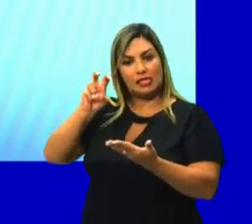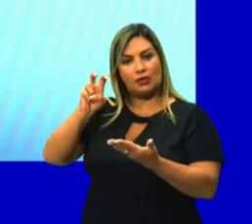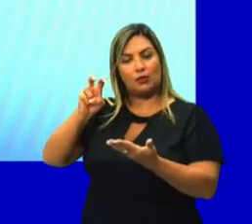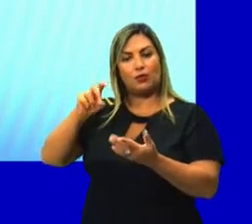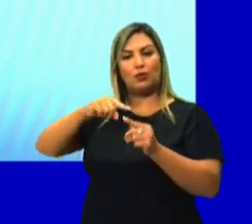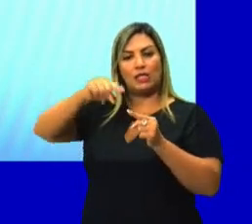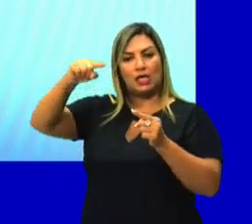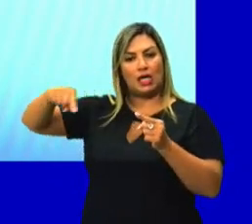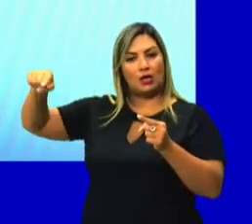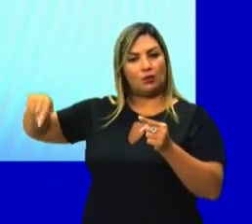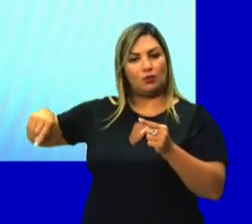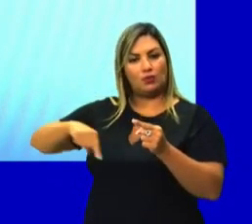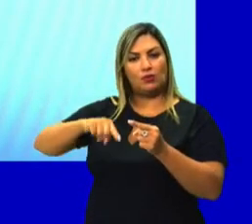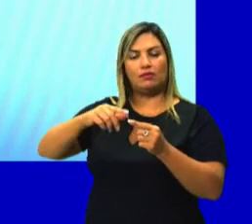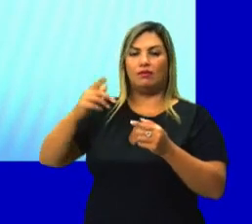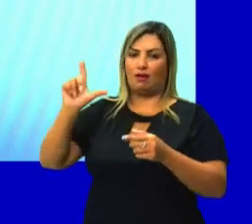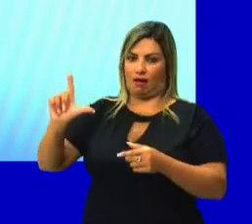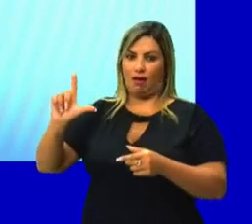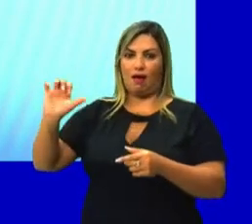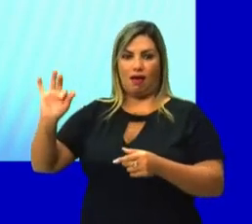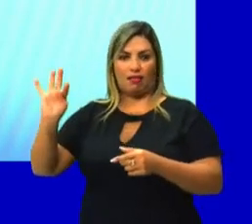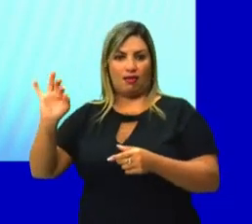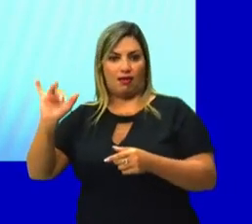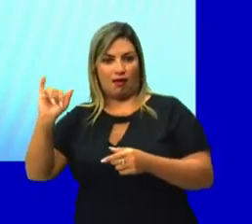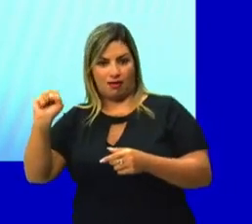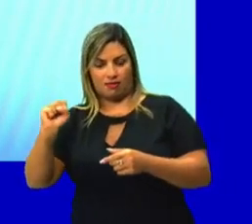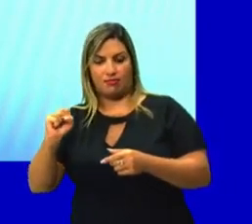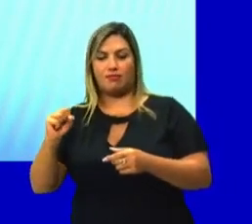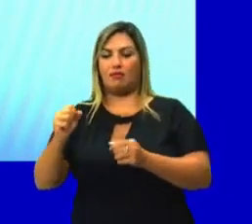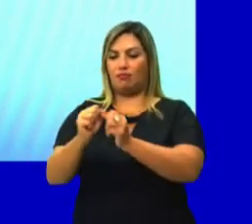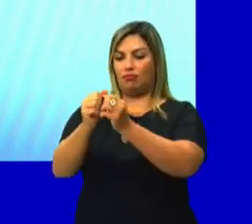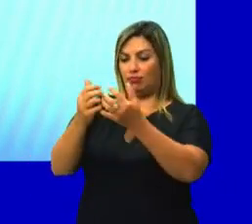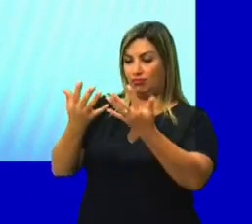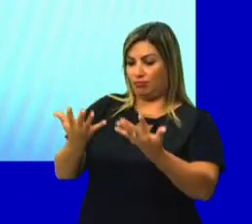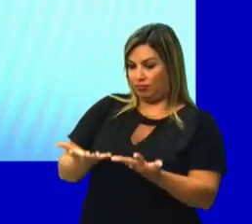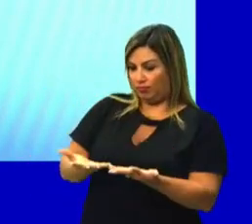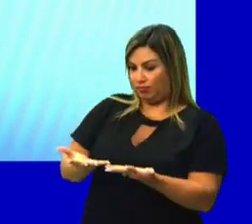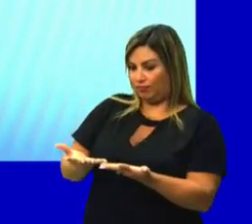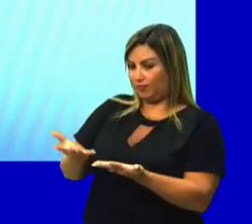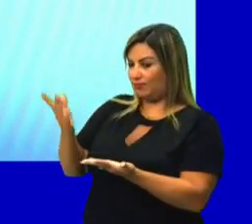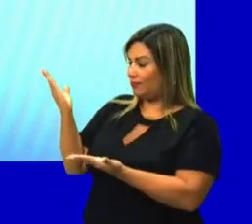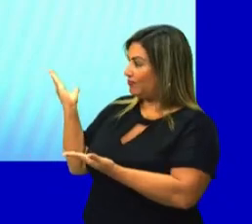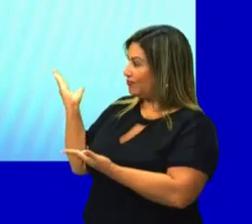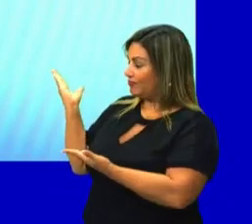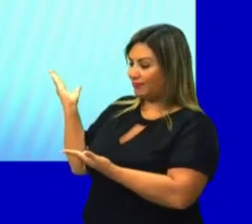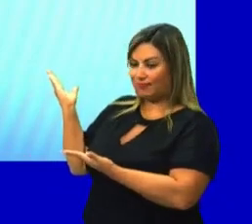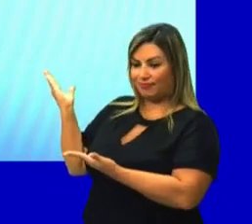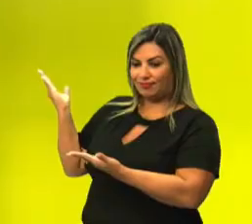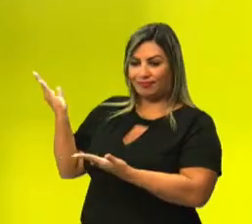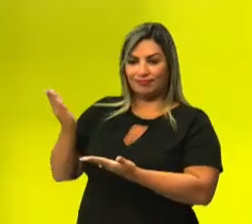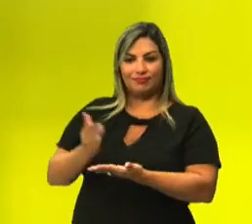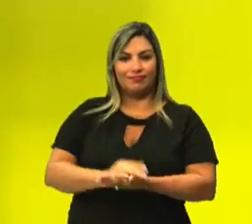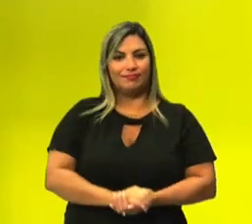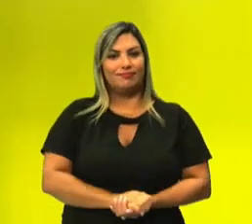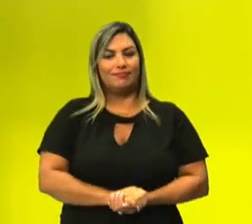tem cinco triângulos laterais que, ao se montar esse sólido, vai formar a pirâmide que está aqui.